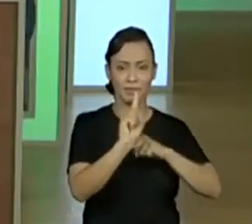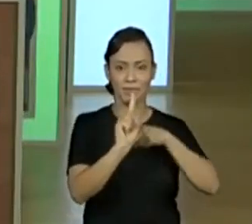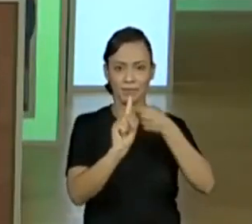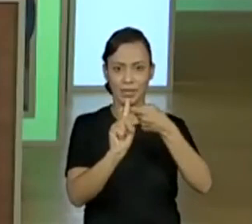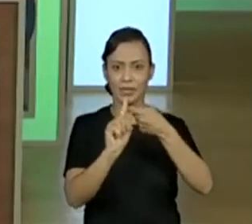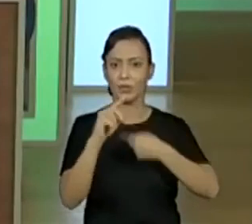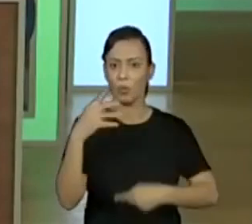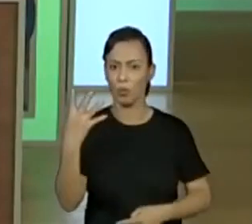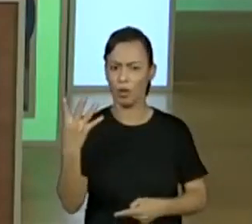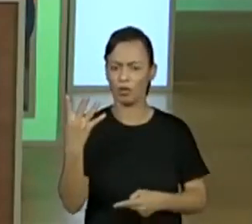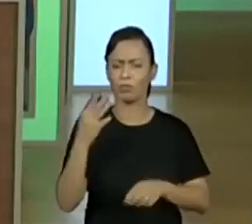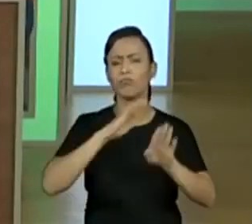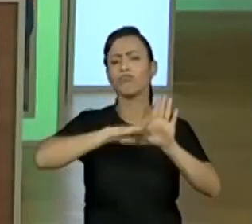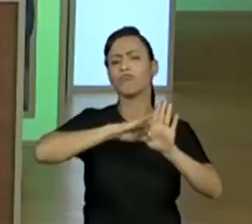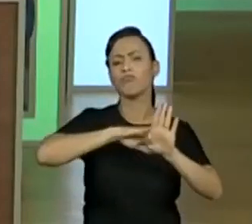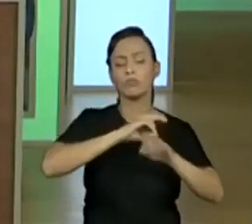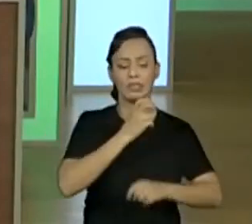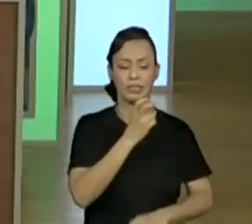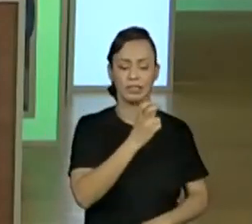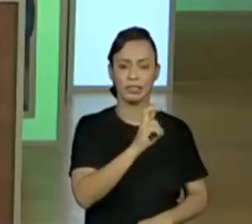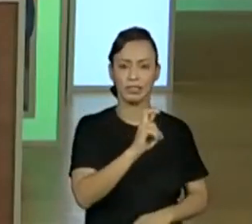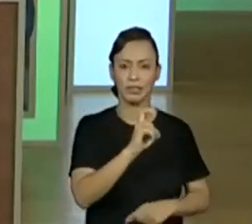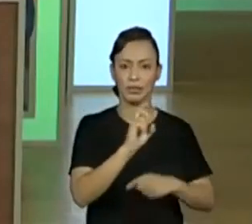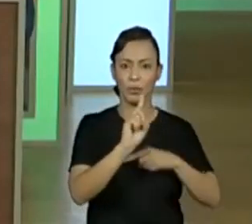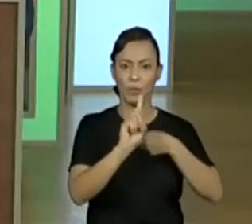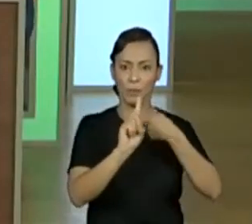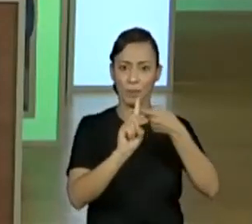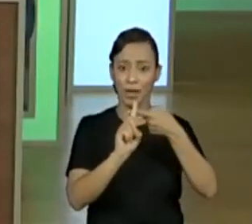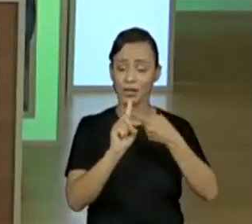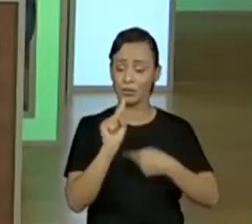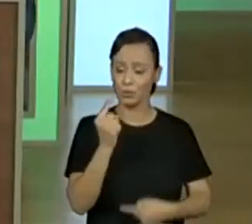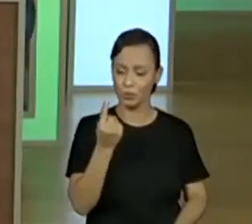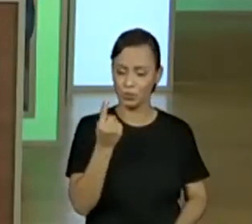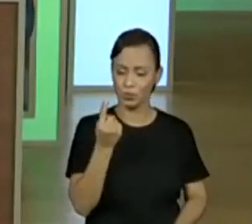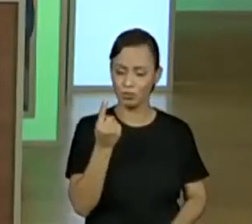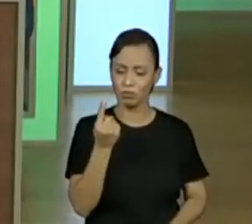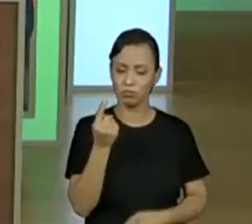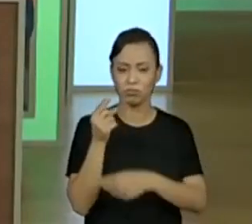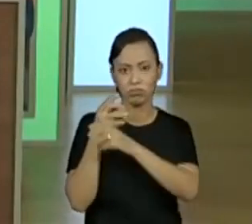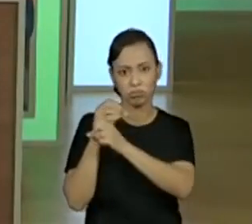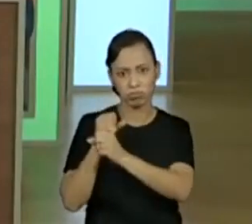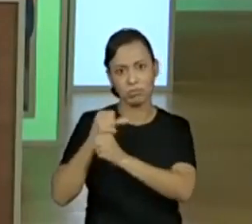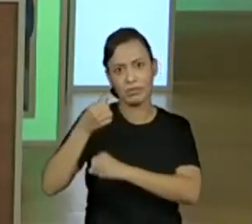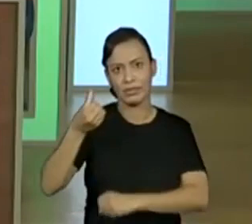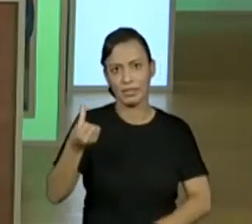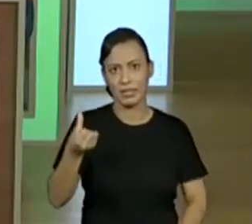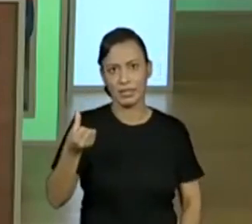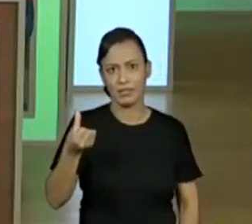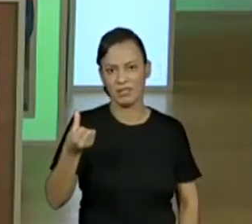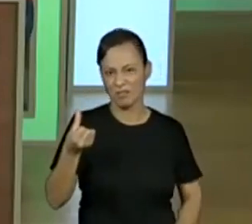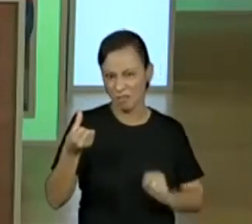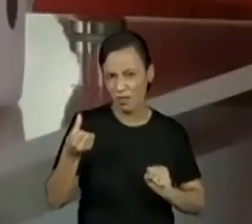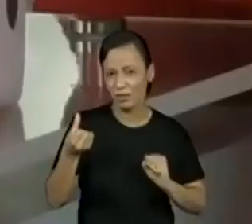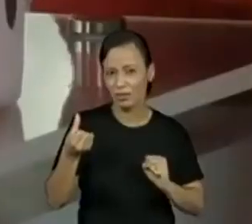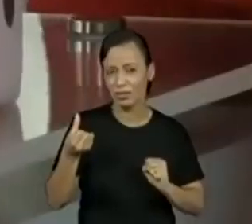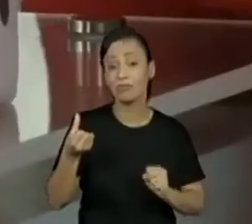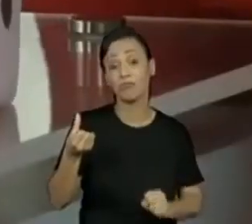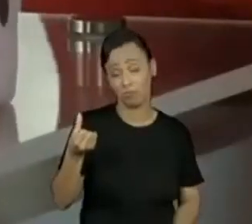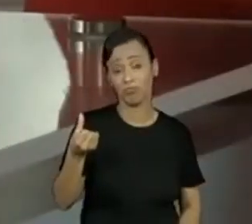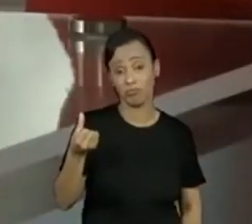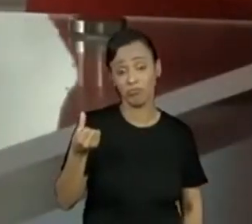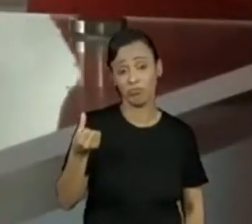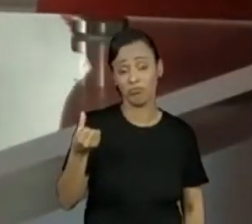um. E aí? Eu pegar esse um daqui e passar para cá? Aqui fica cinco e aqui fica cinco? Olha só. Cálculo mental.